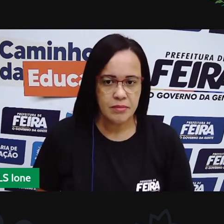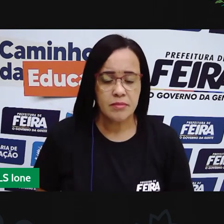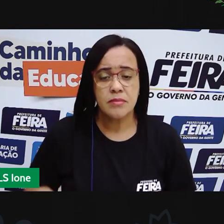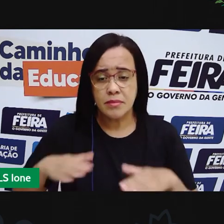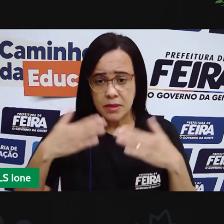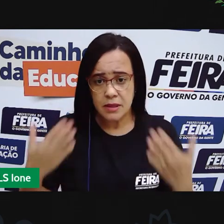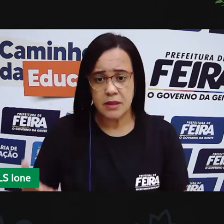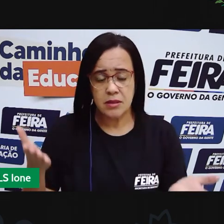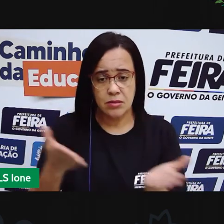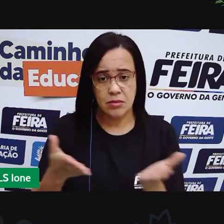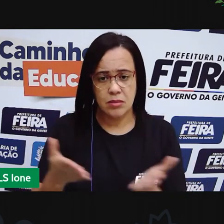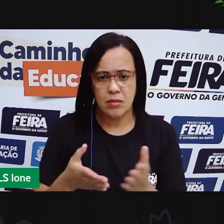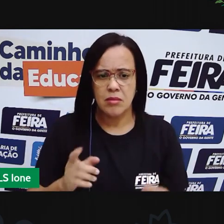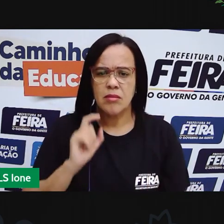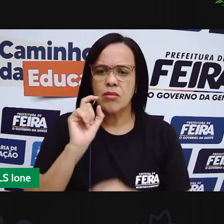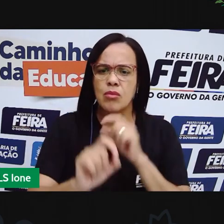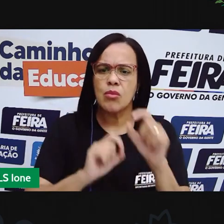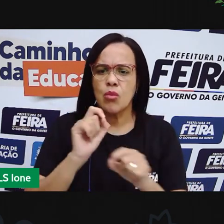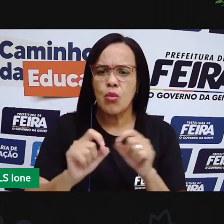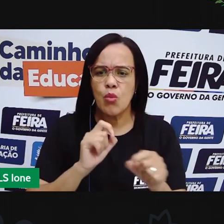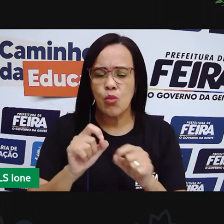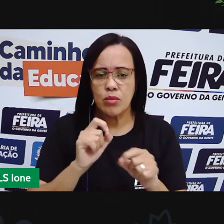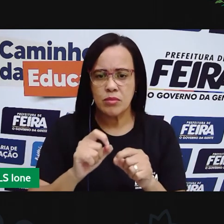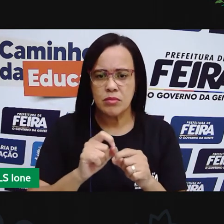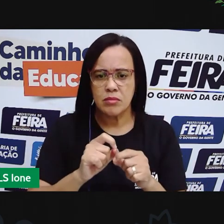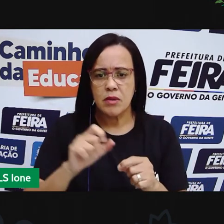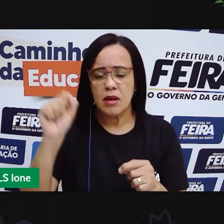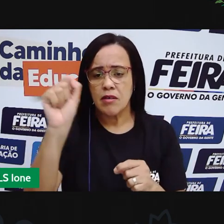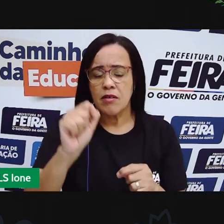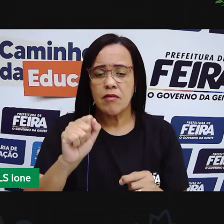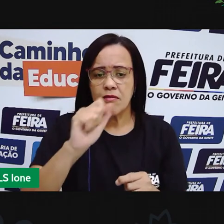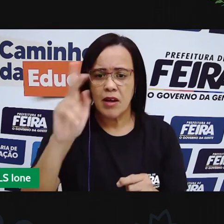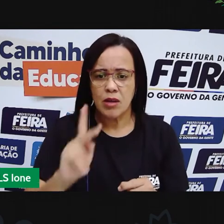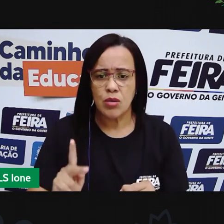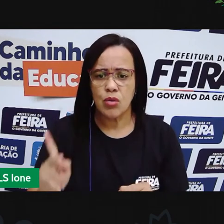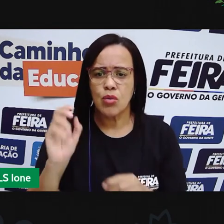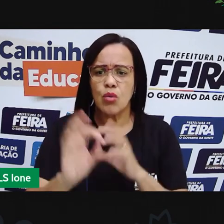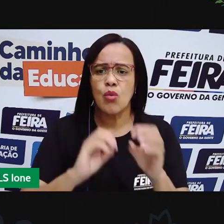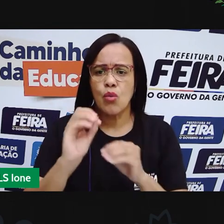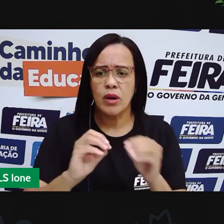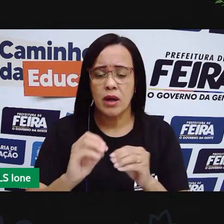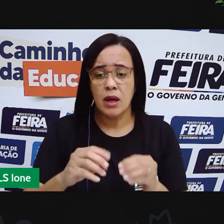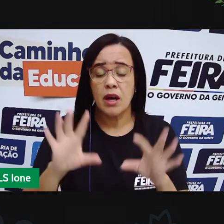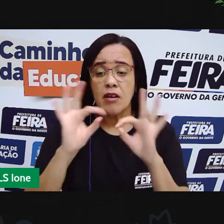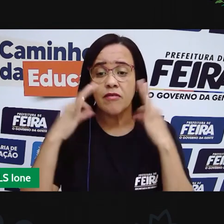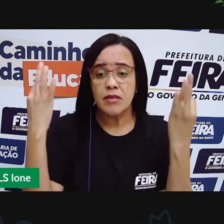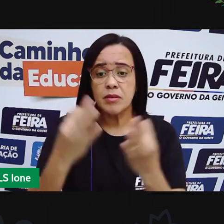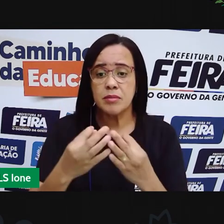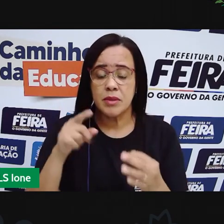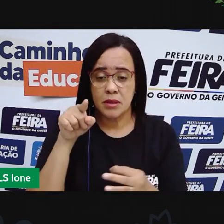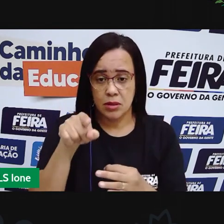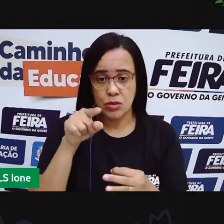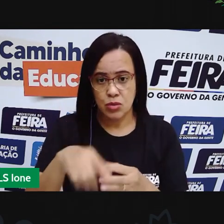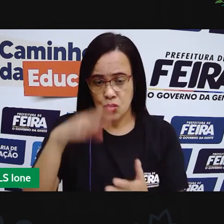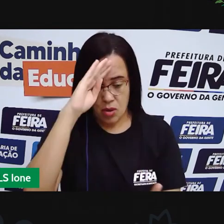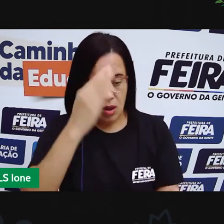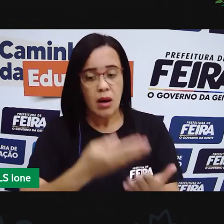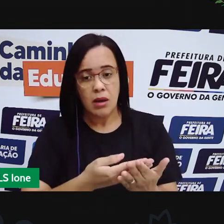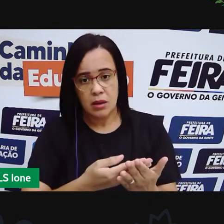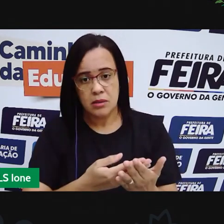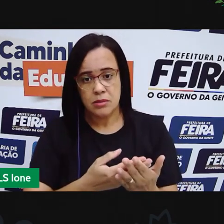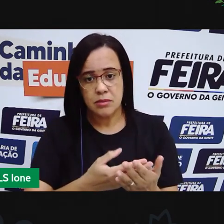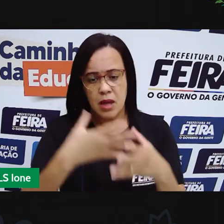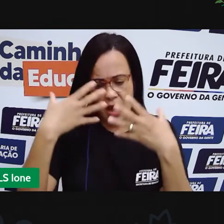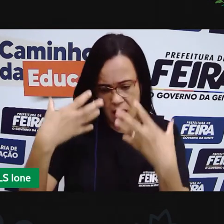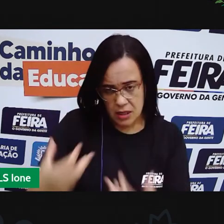são os valores que a sua família acredita que ela